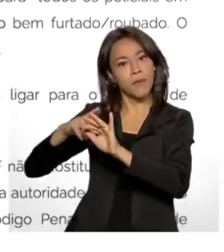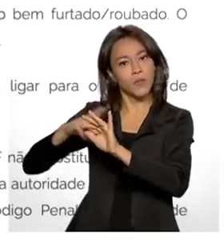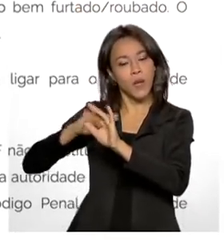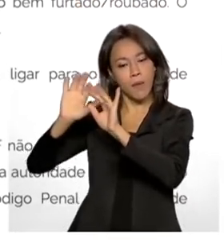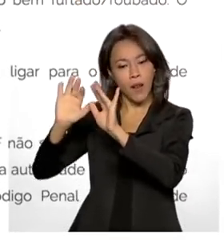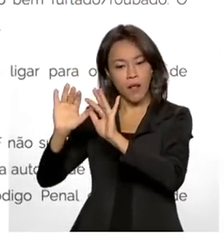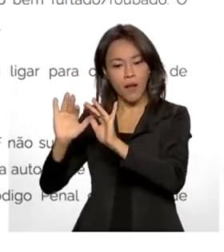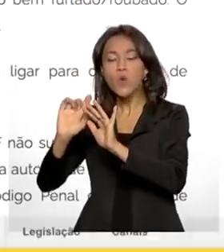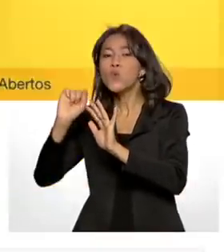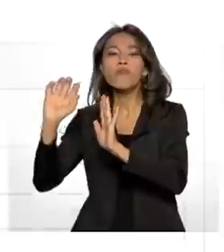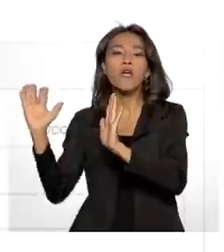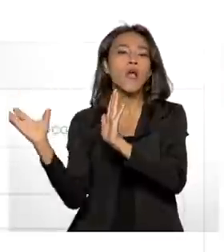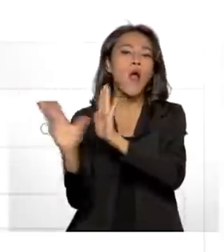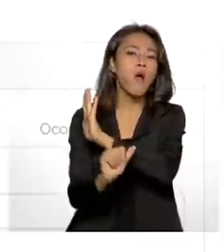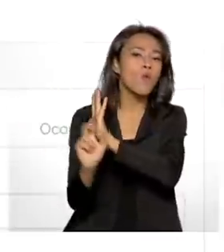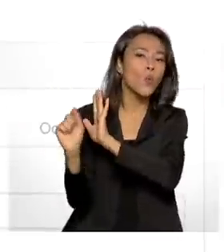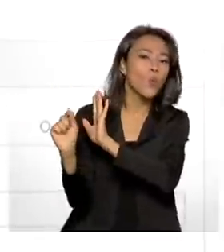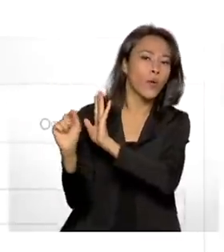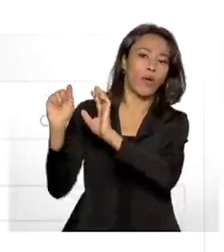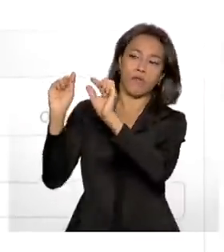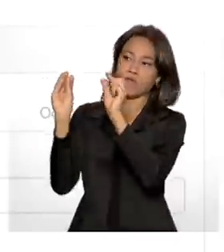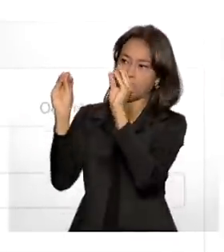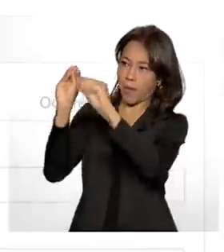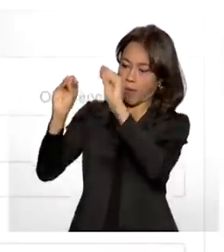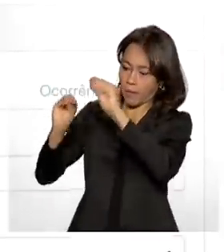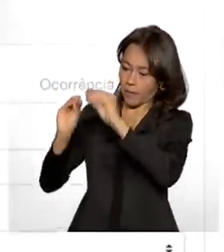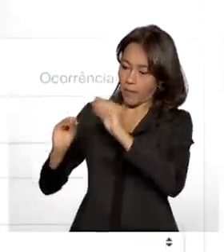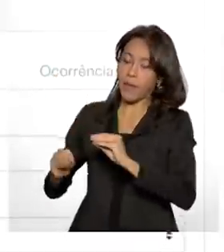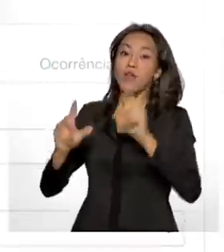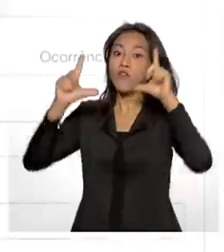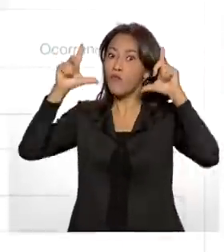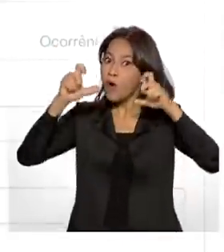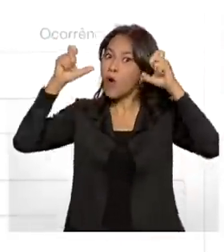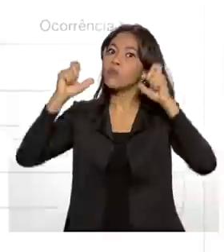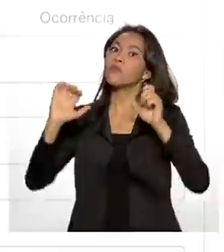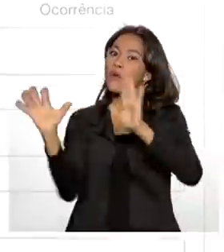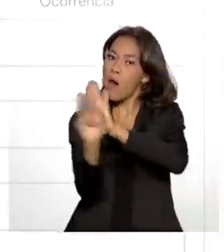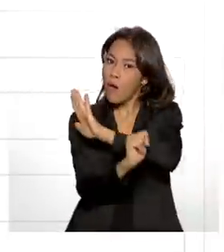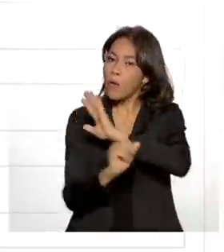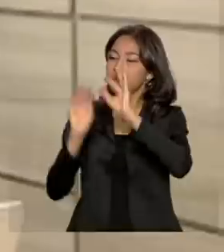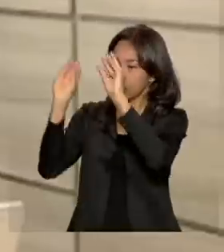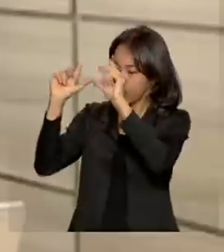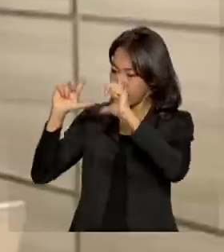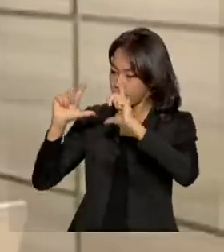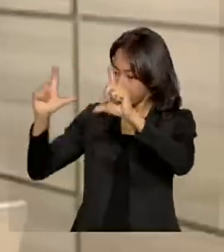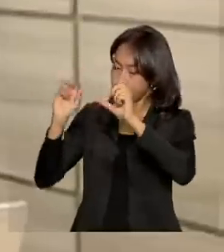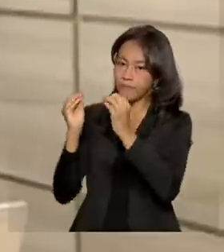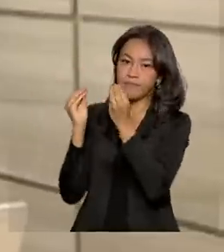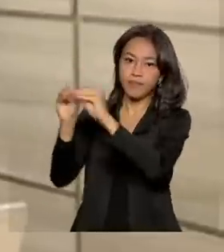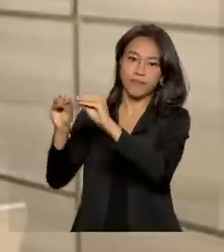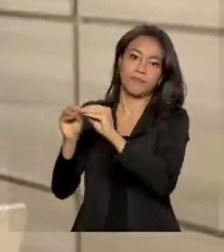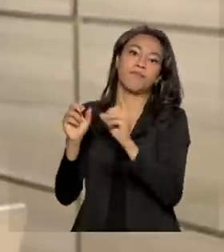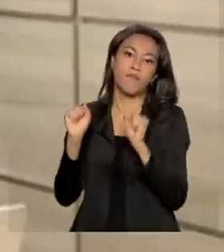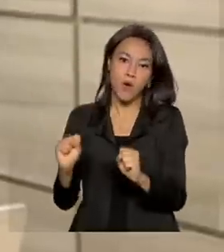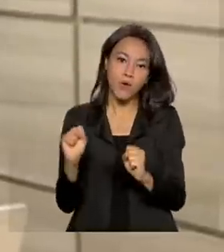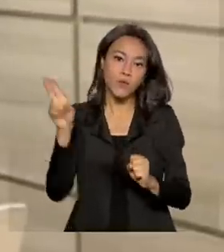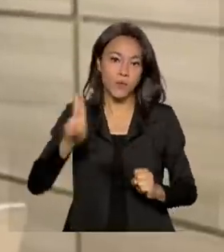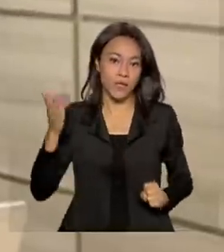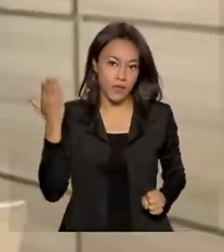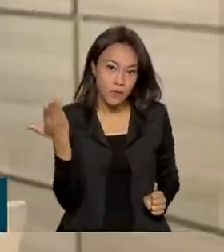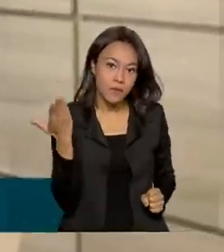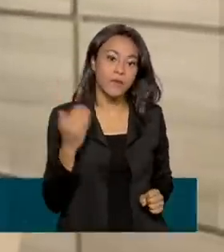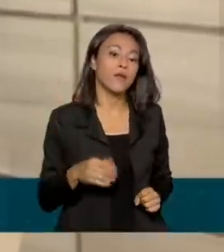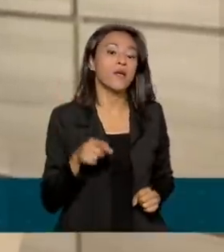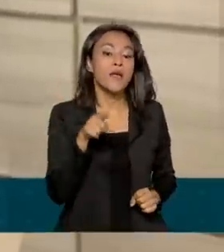itens levados. E se tiver, insere também fotos dos bens que foram levados. Esse sistema tem como principal